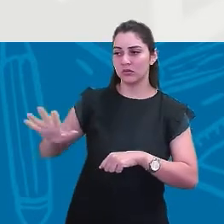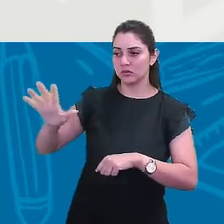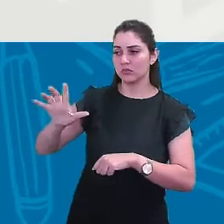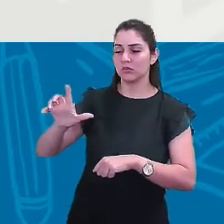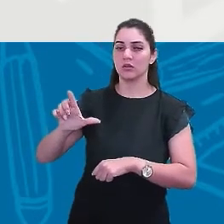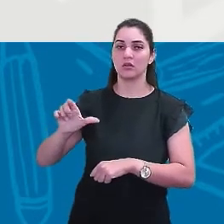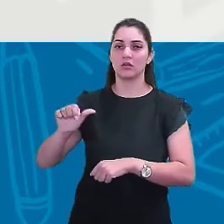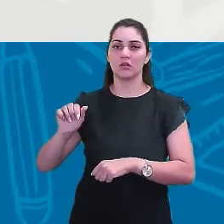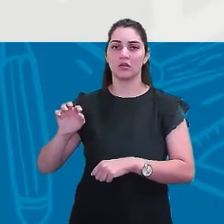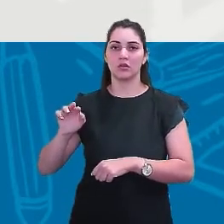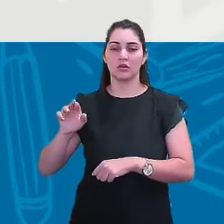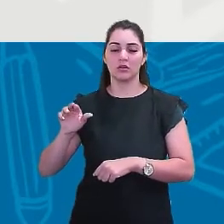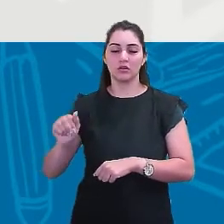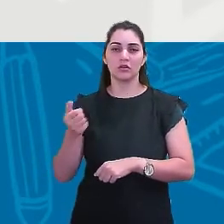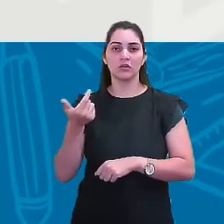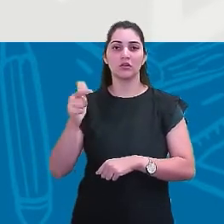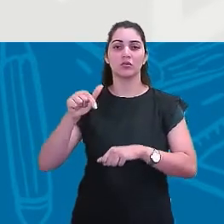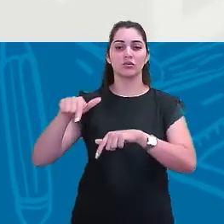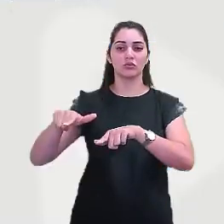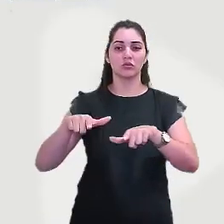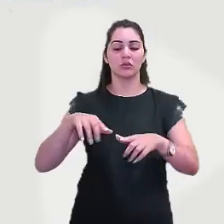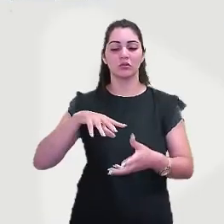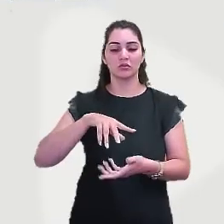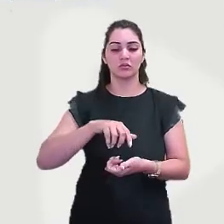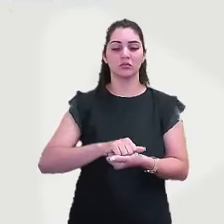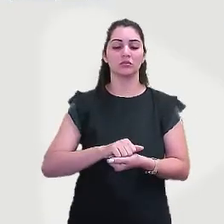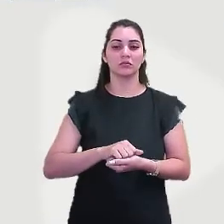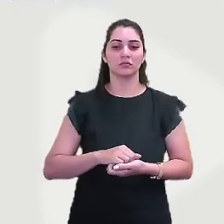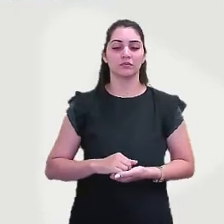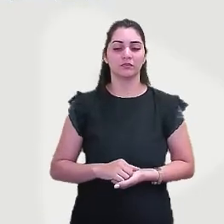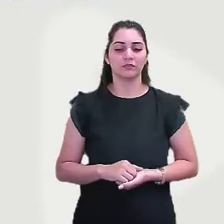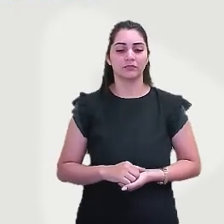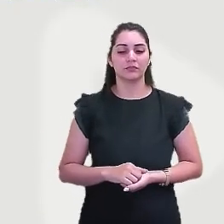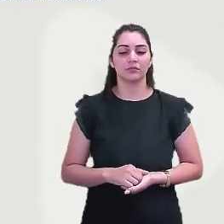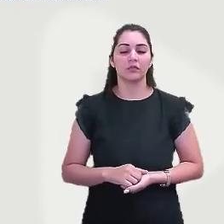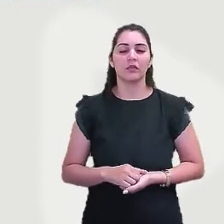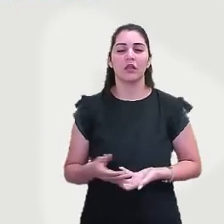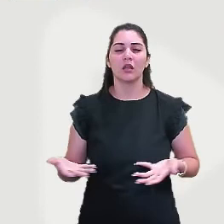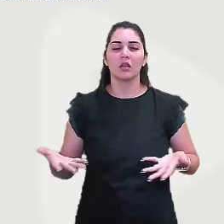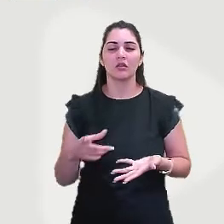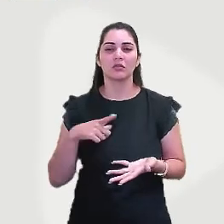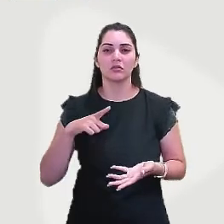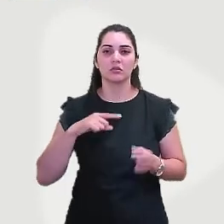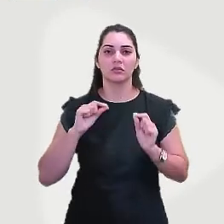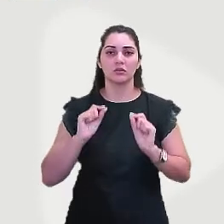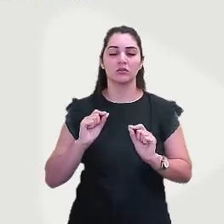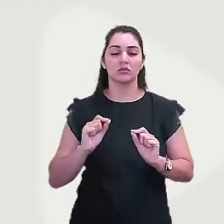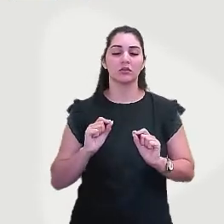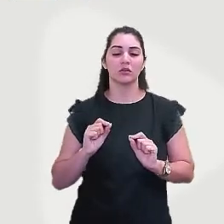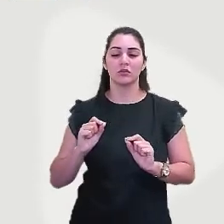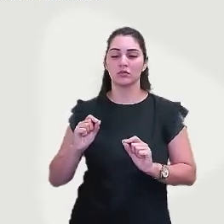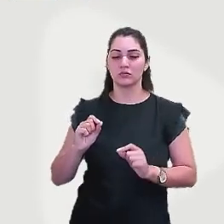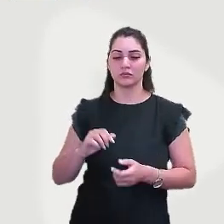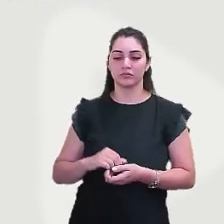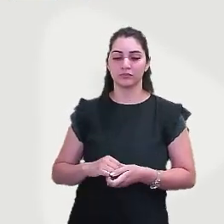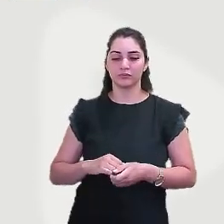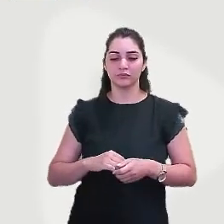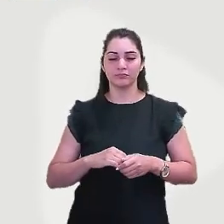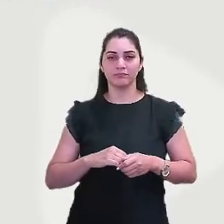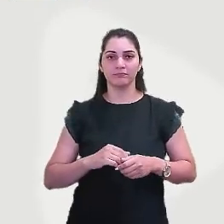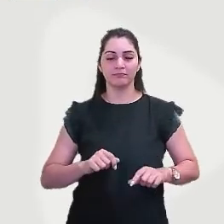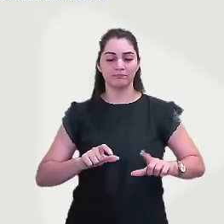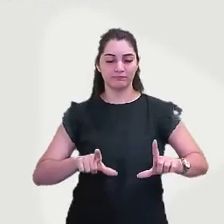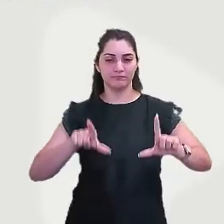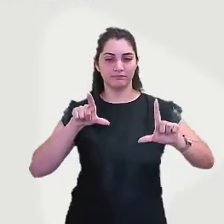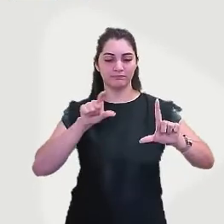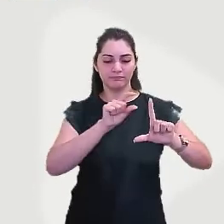e em outros lugares do mundo. Aqui, a gente tem aqui um mapa, uma tabela,